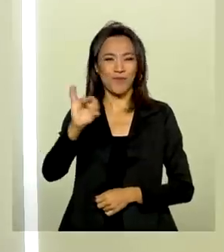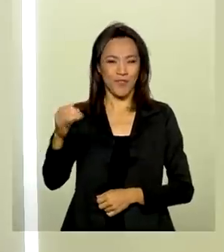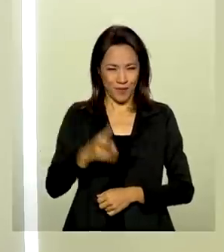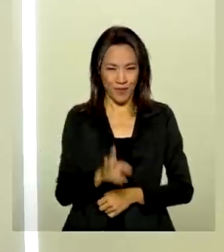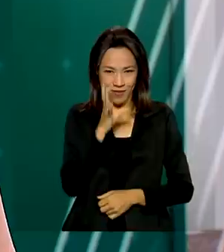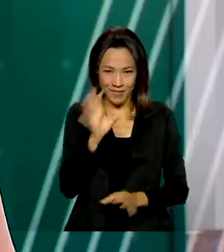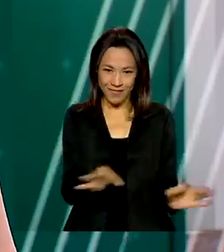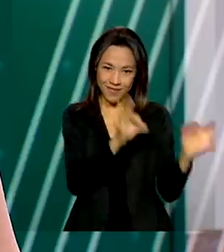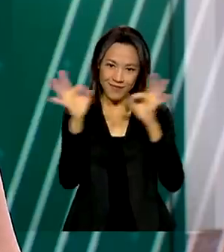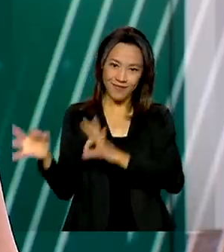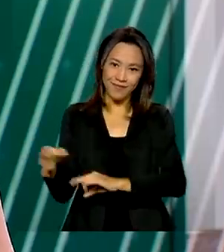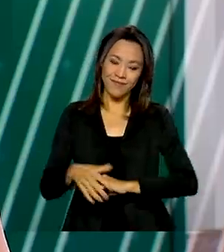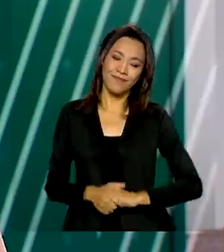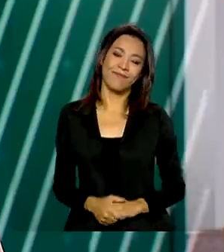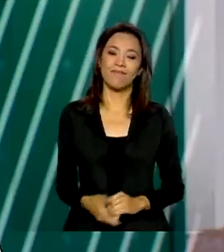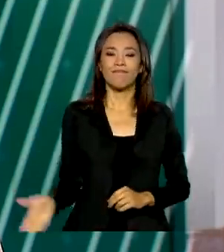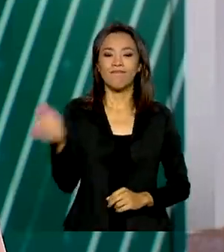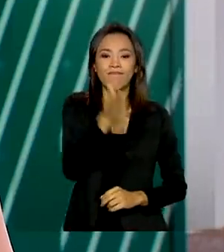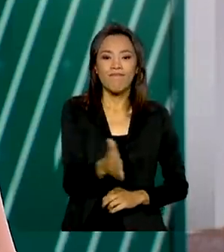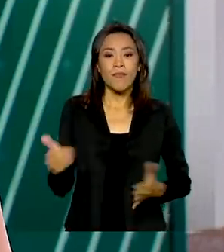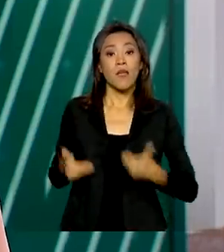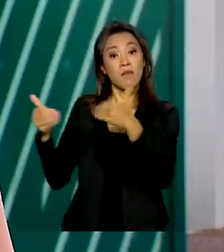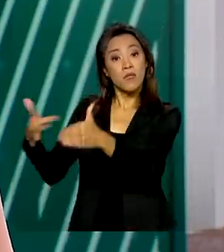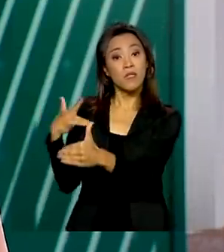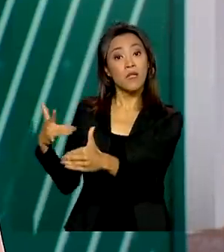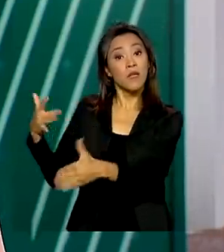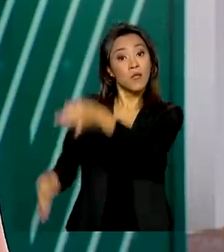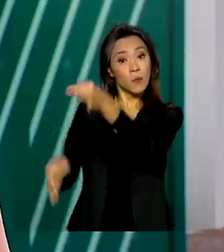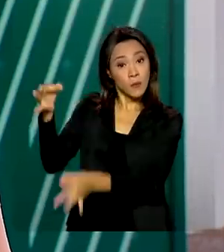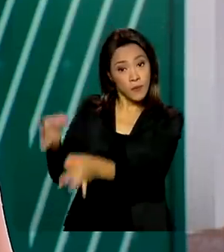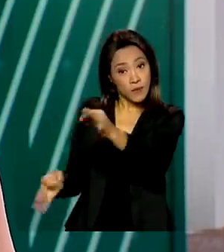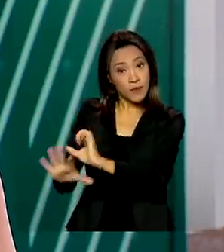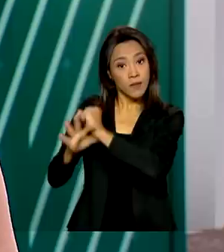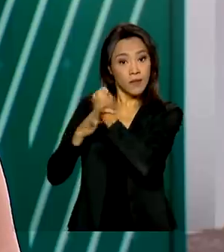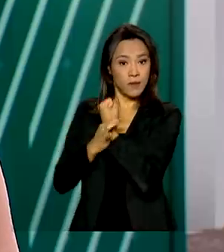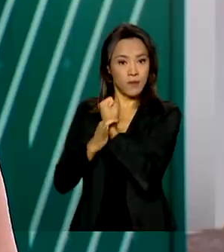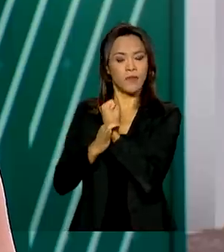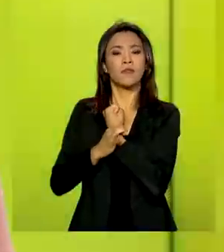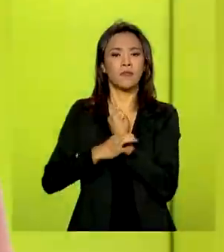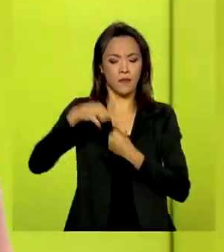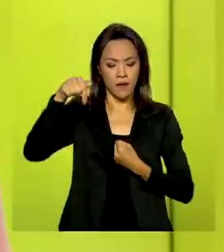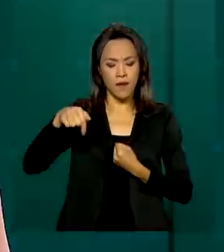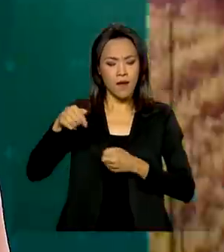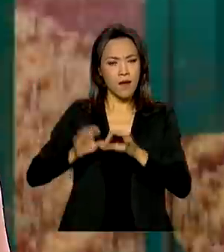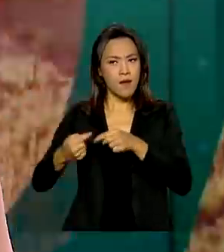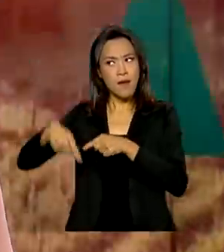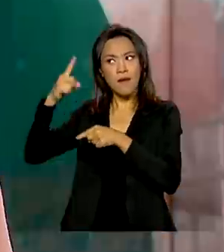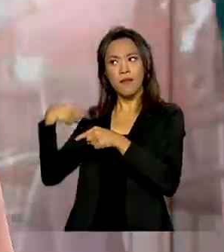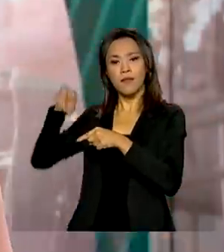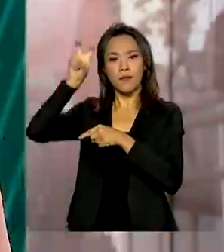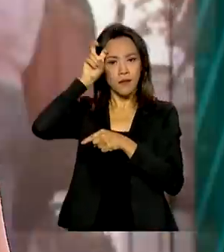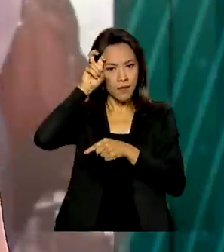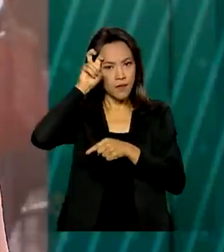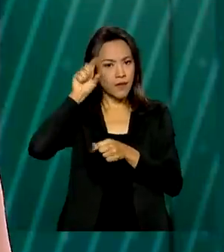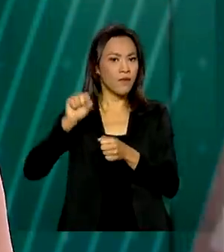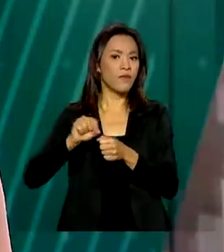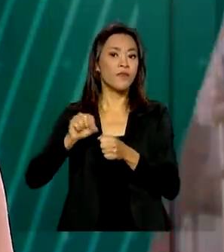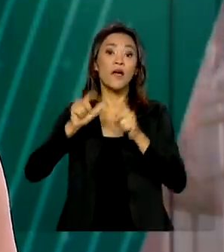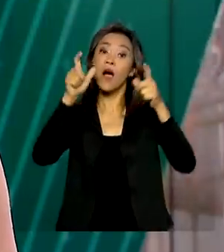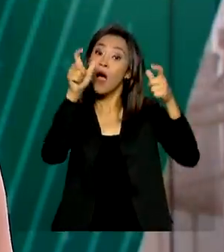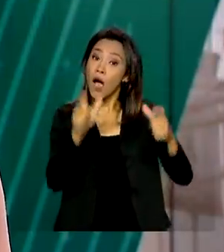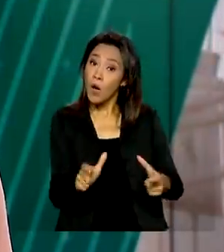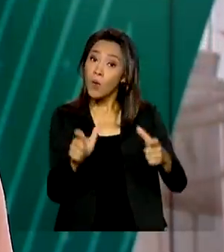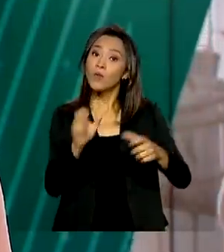continue conosco. O Ministério da Justiça e Segurança Pública realizou nesta quinta-feira, na Companhia Siderúrgica Nacional, em Volta